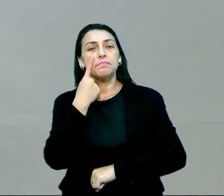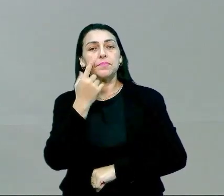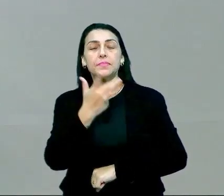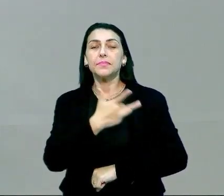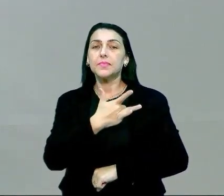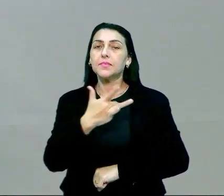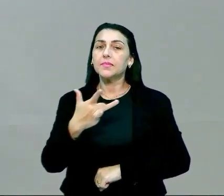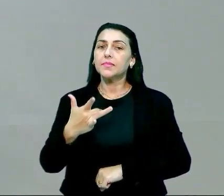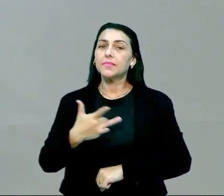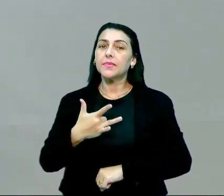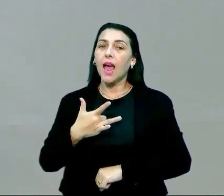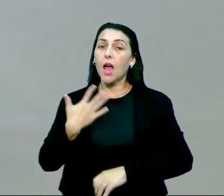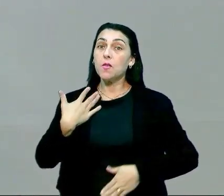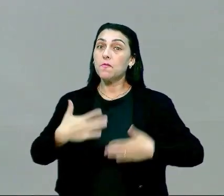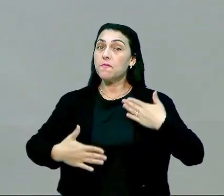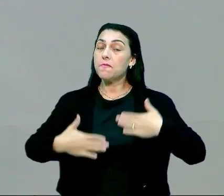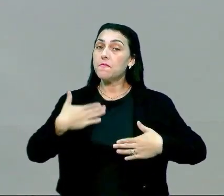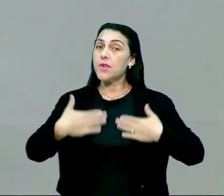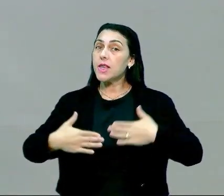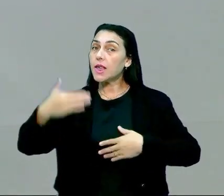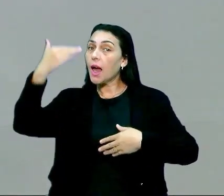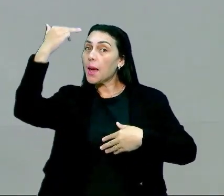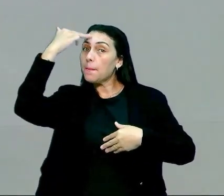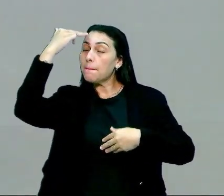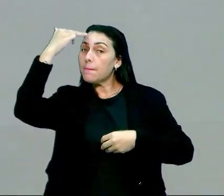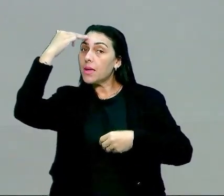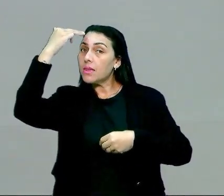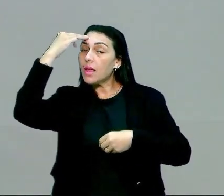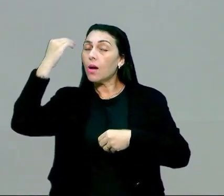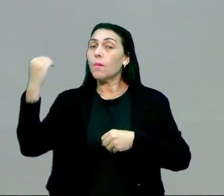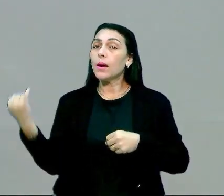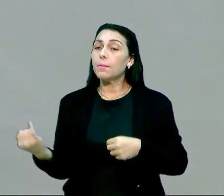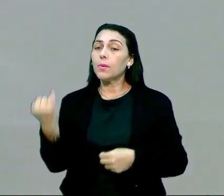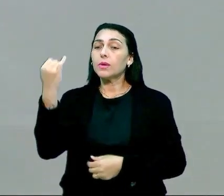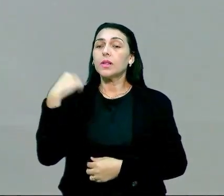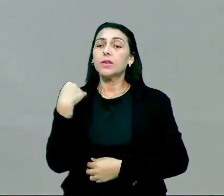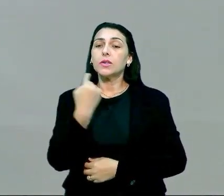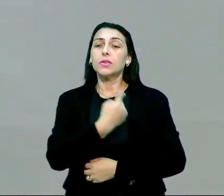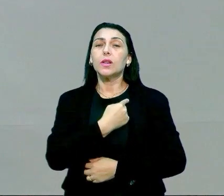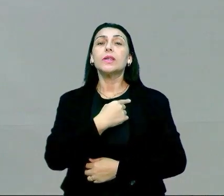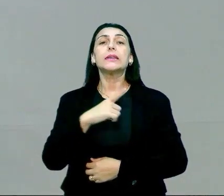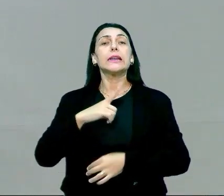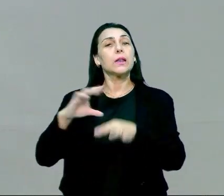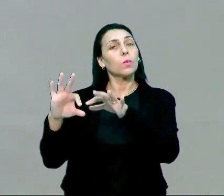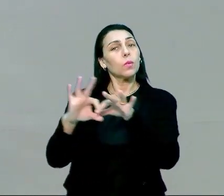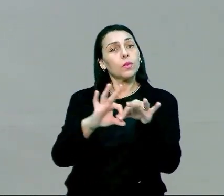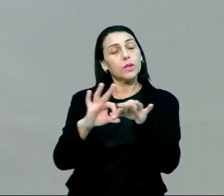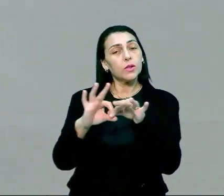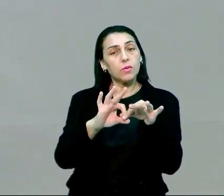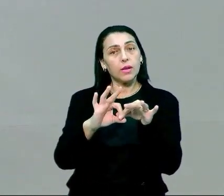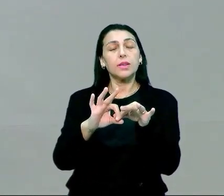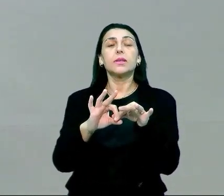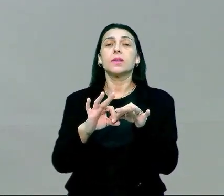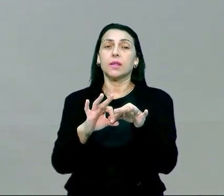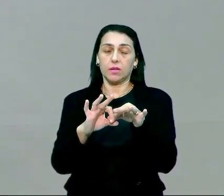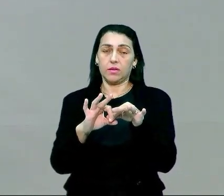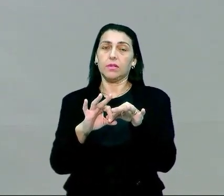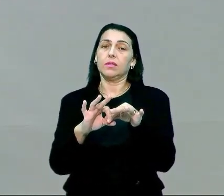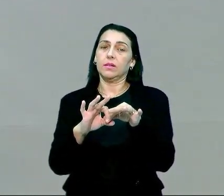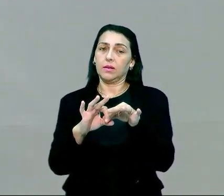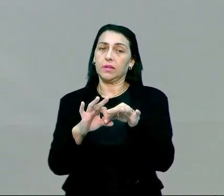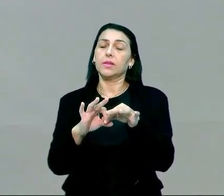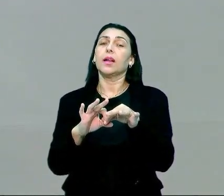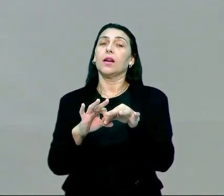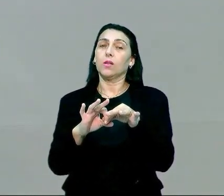saúde física e mental. É importante a gente fazer essa contextualização. Na